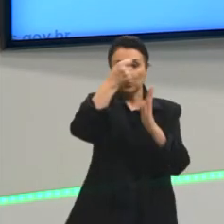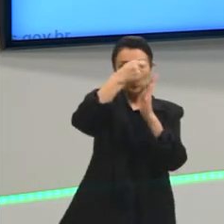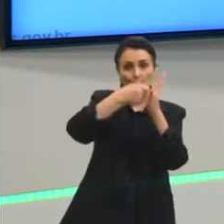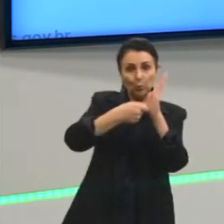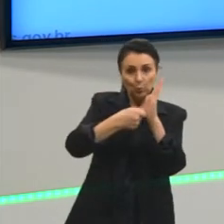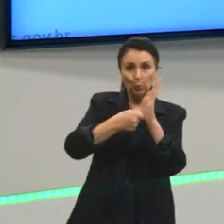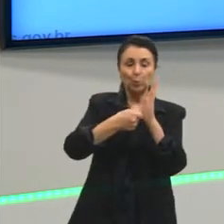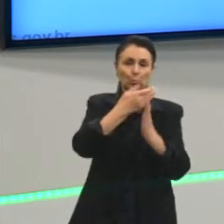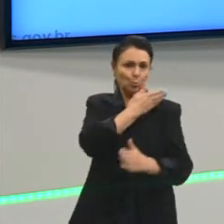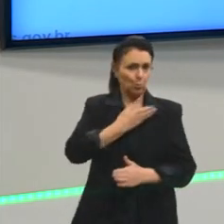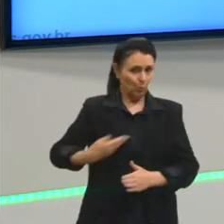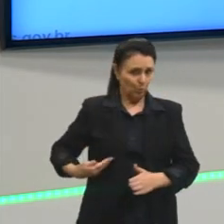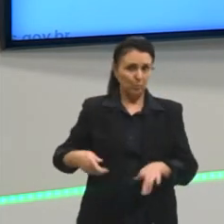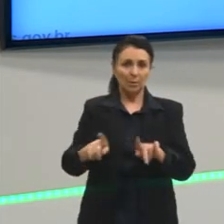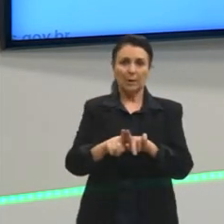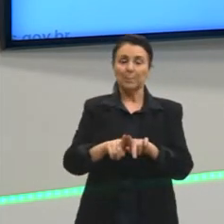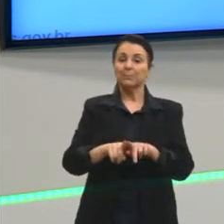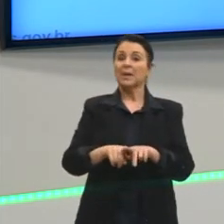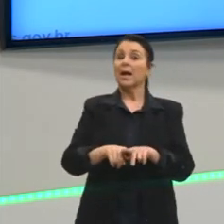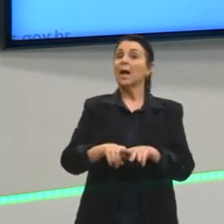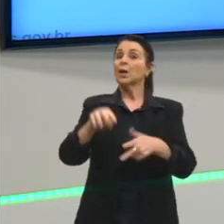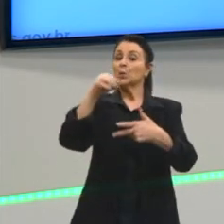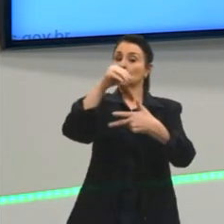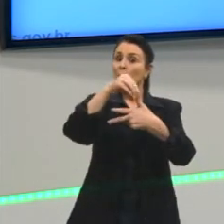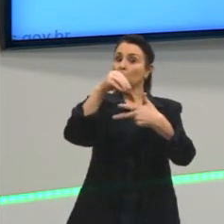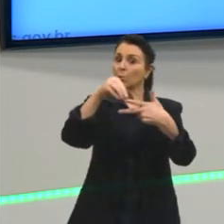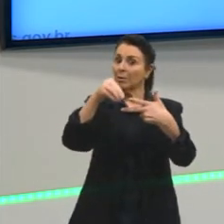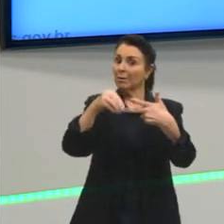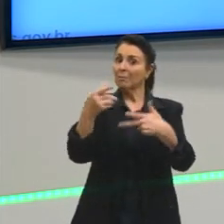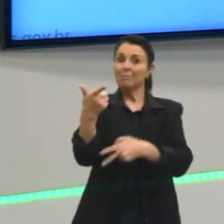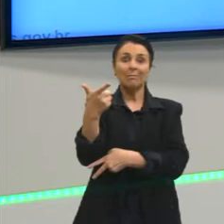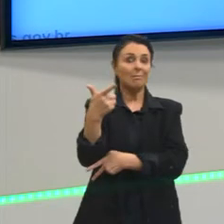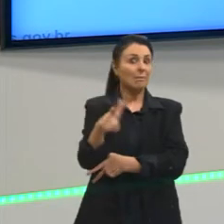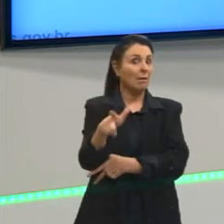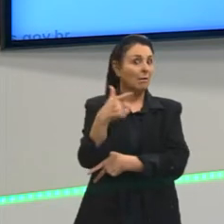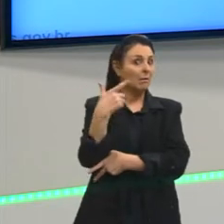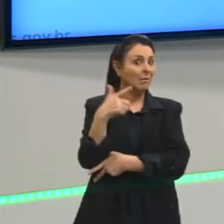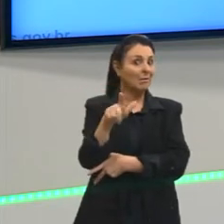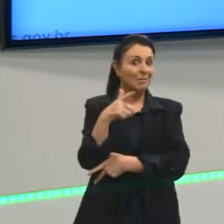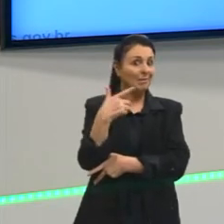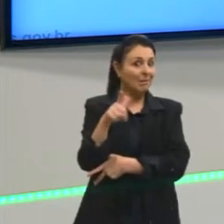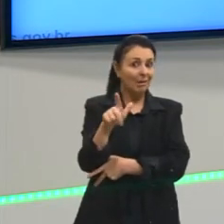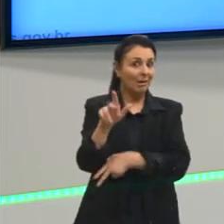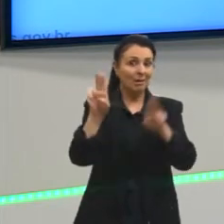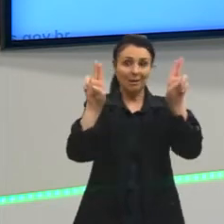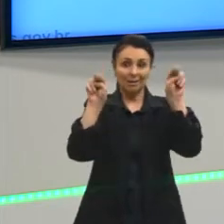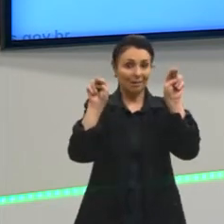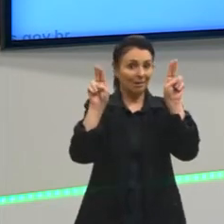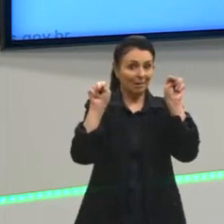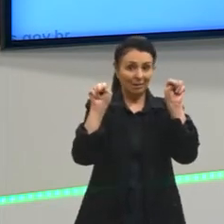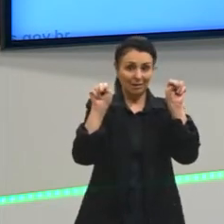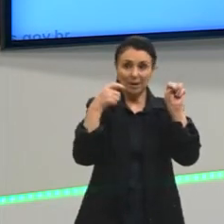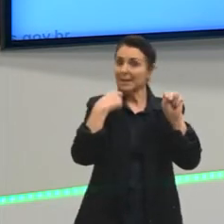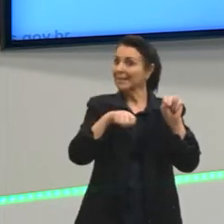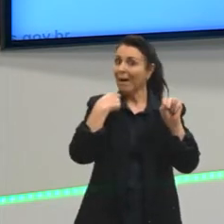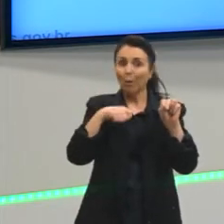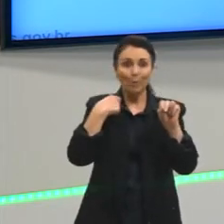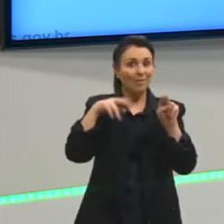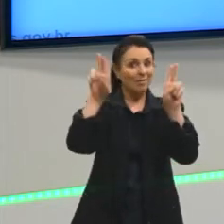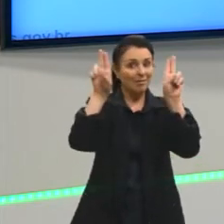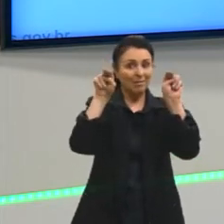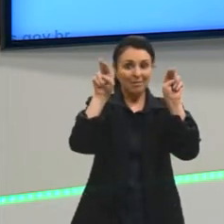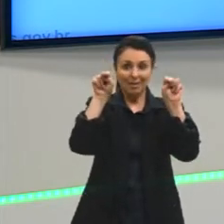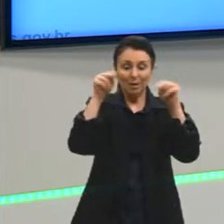no Enem não há espaço para título. Então, não precisa colocar título na